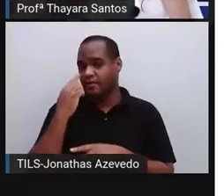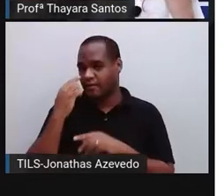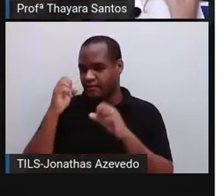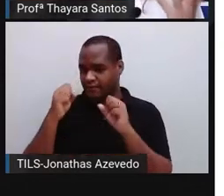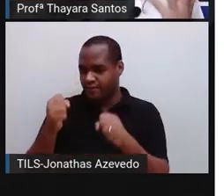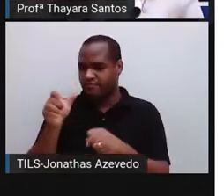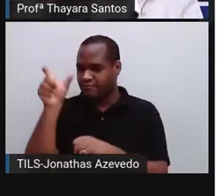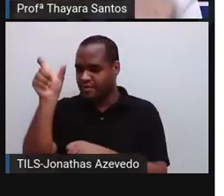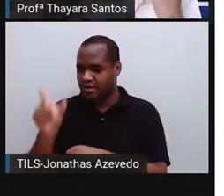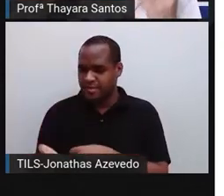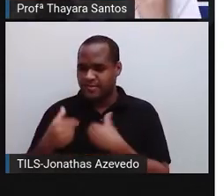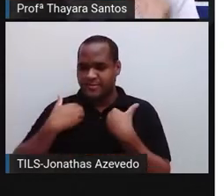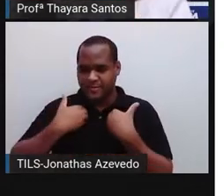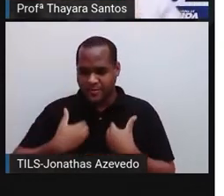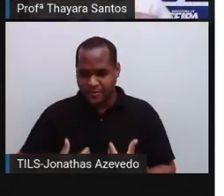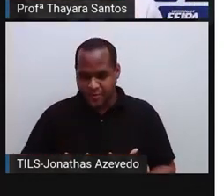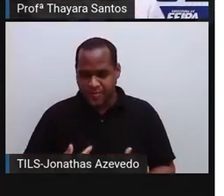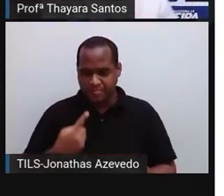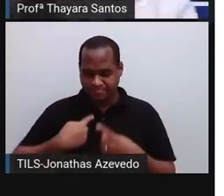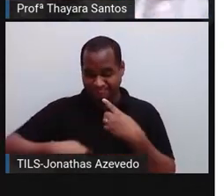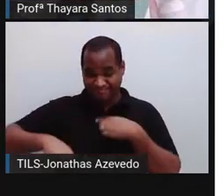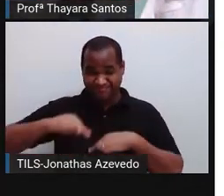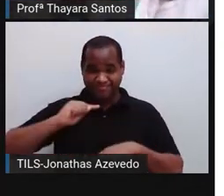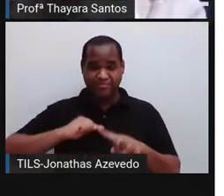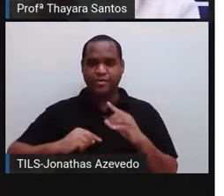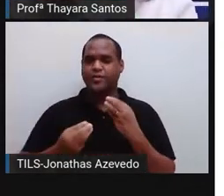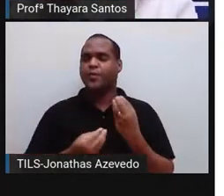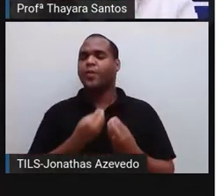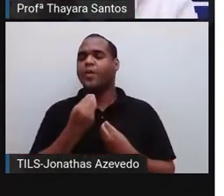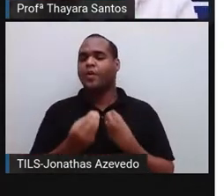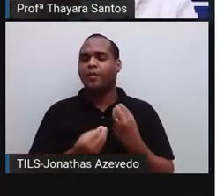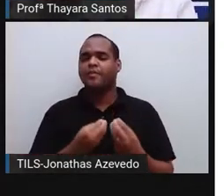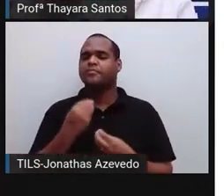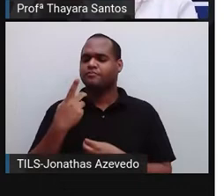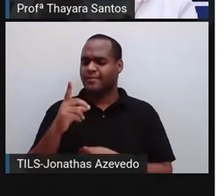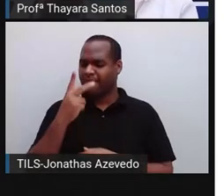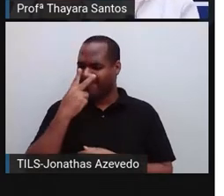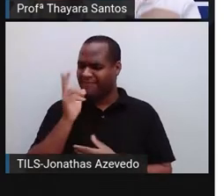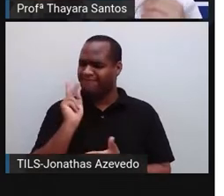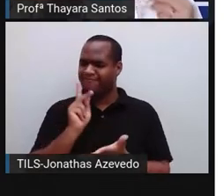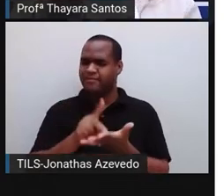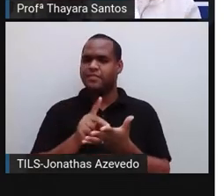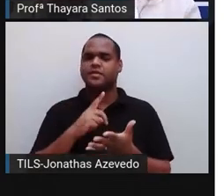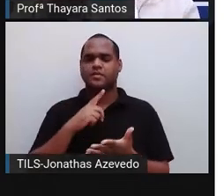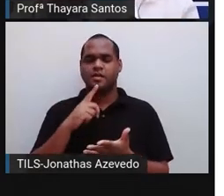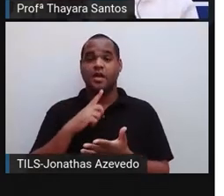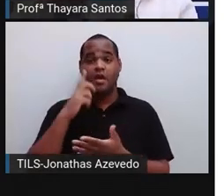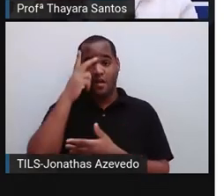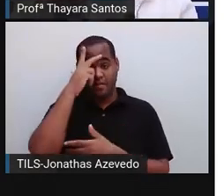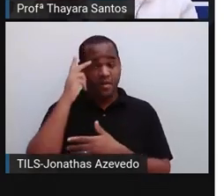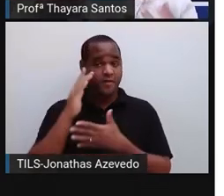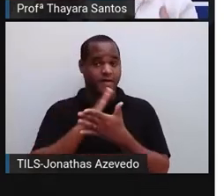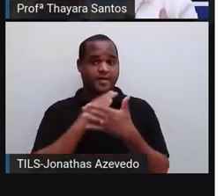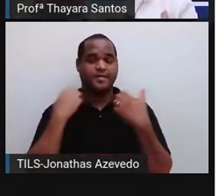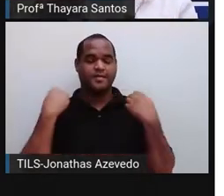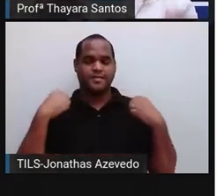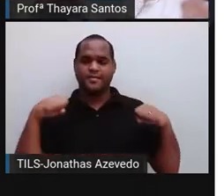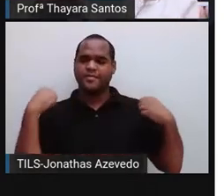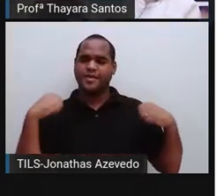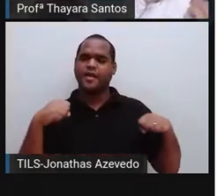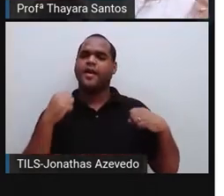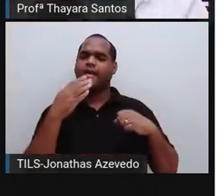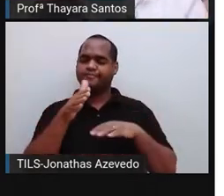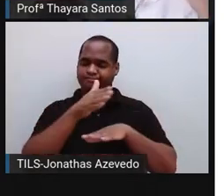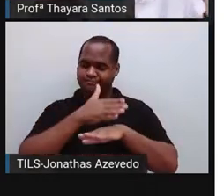fisiológico, né? Do funcionamento do nosso corpo, tem um fundo de verdade aí. Porque as pessoas que vão para a academia, vão para a academia